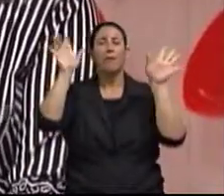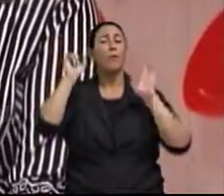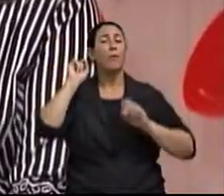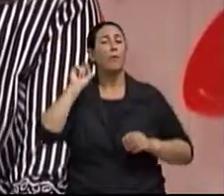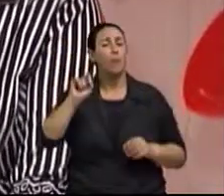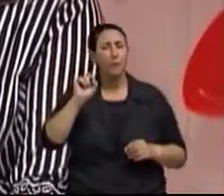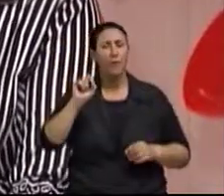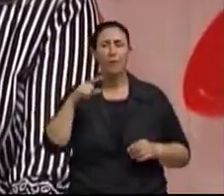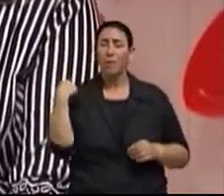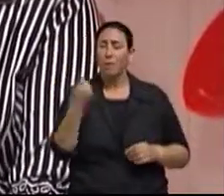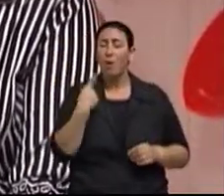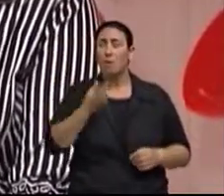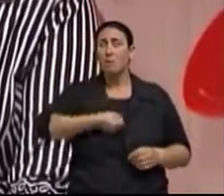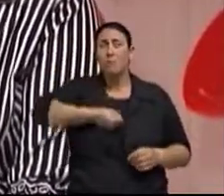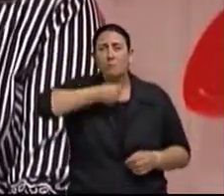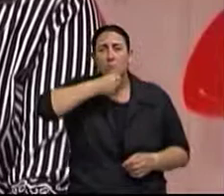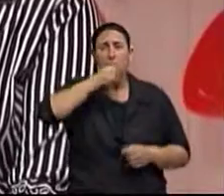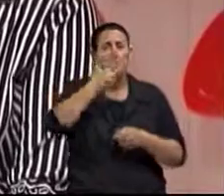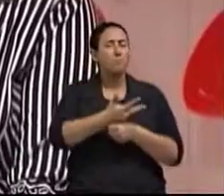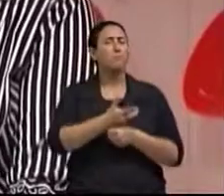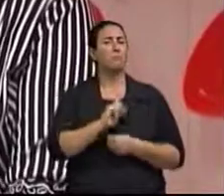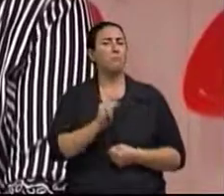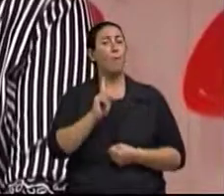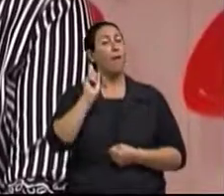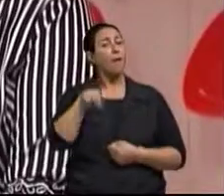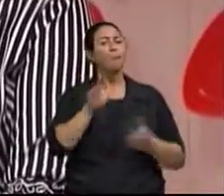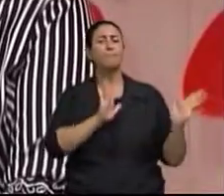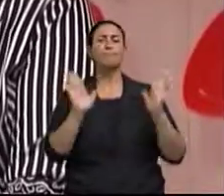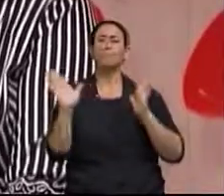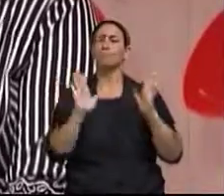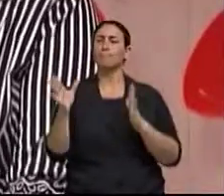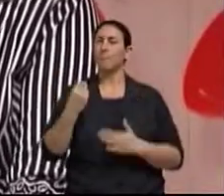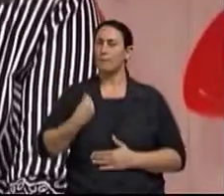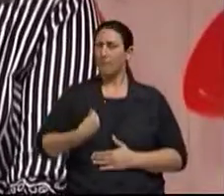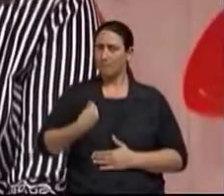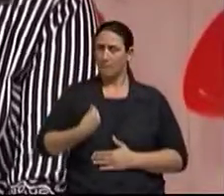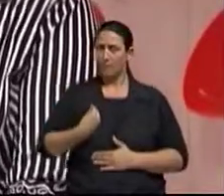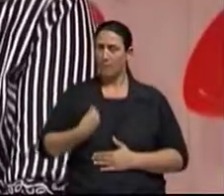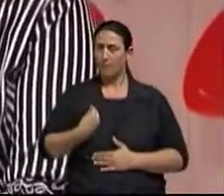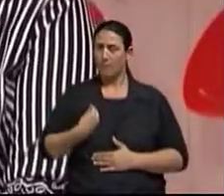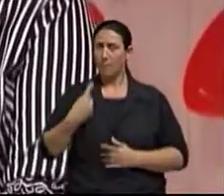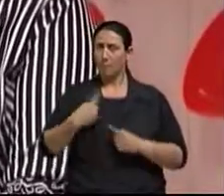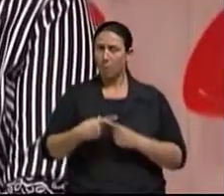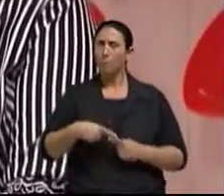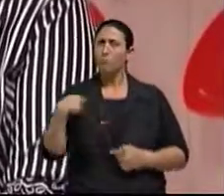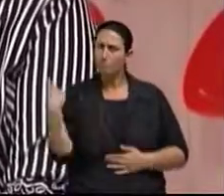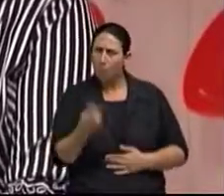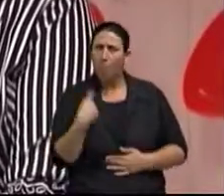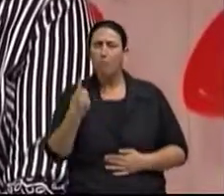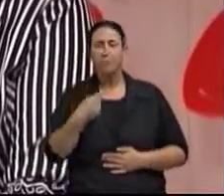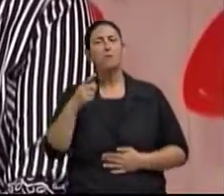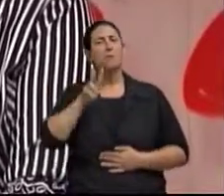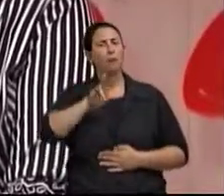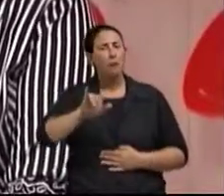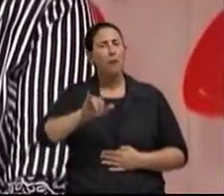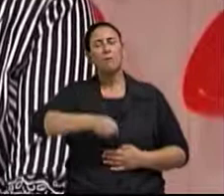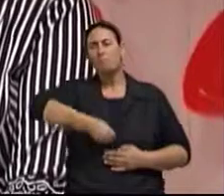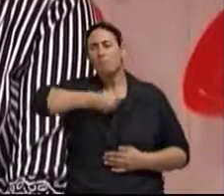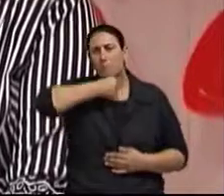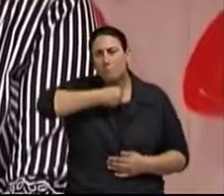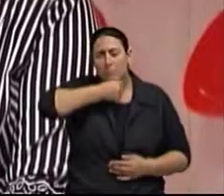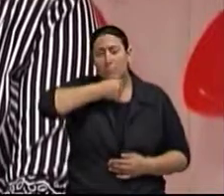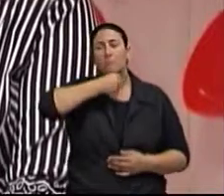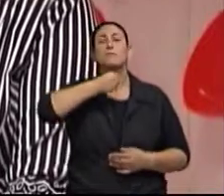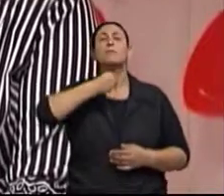só vamos envelhecer, porque isso seria natural, é uma fase da vida. Mas como nós vamos ficar muito tempo na velhice e